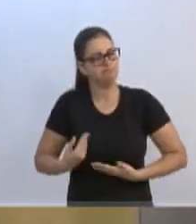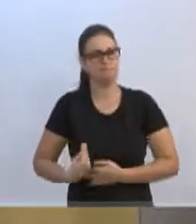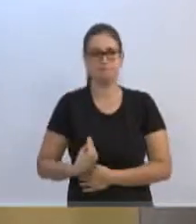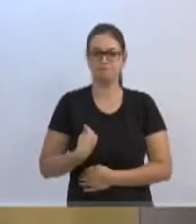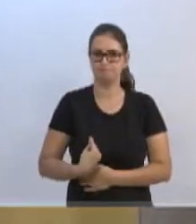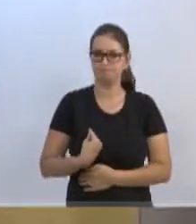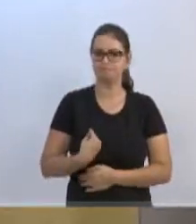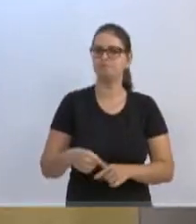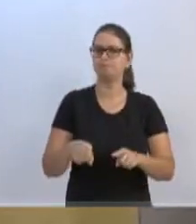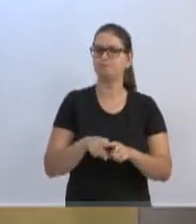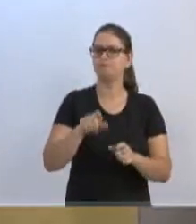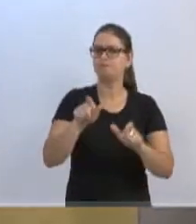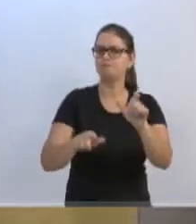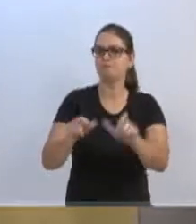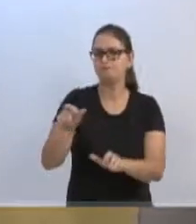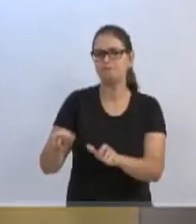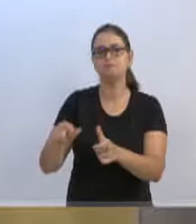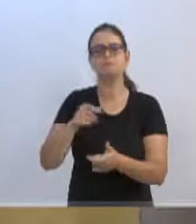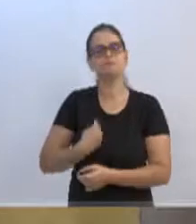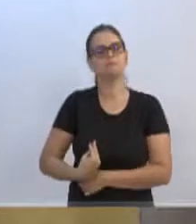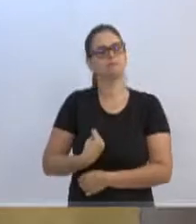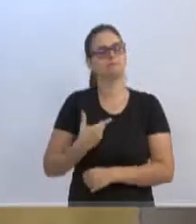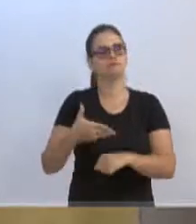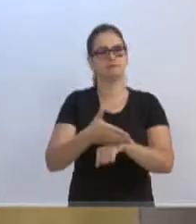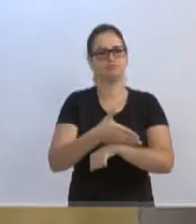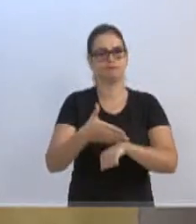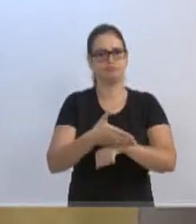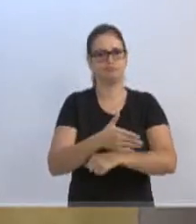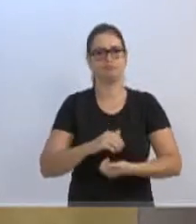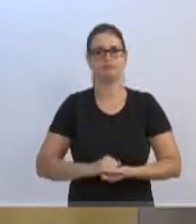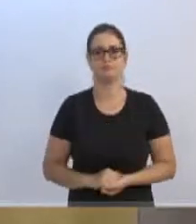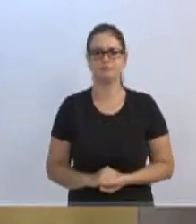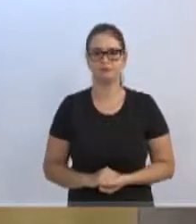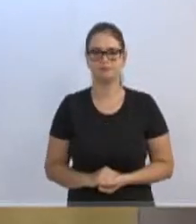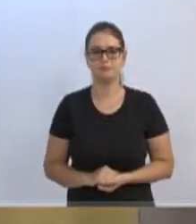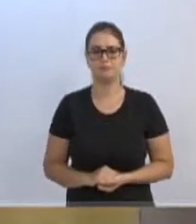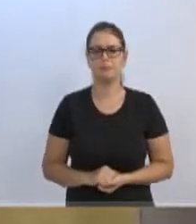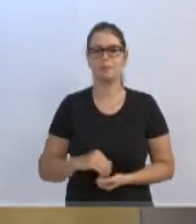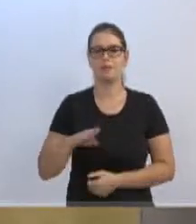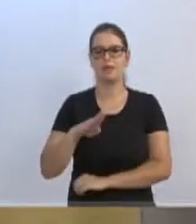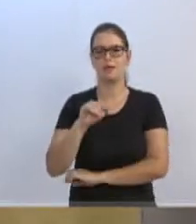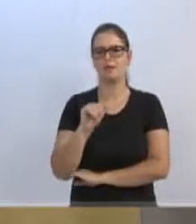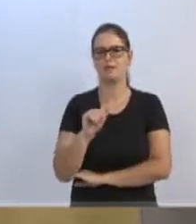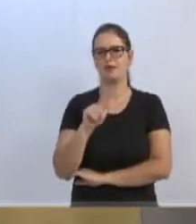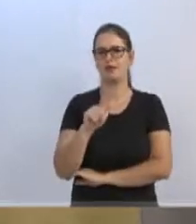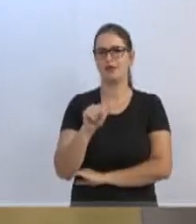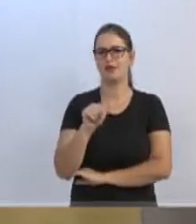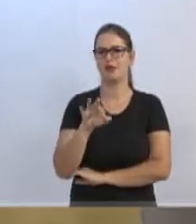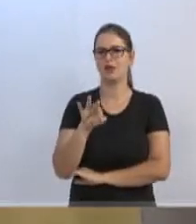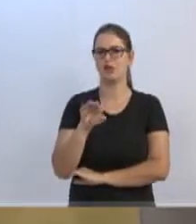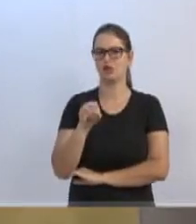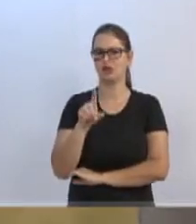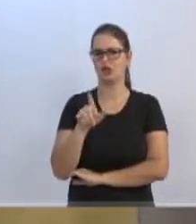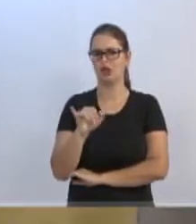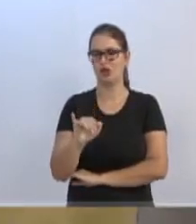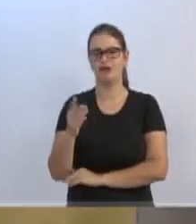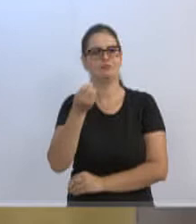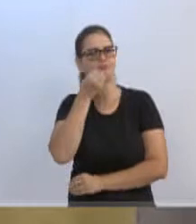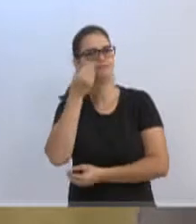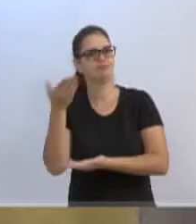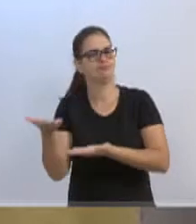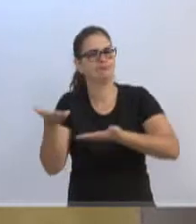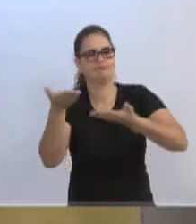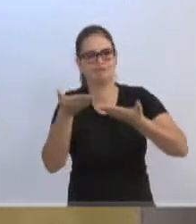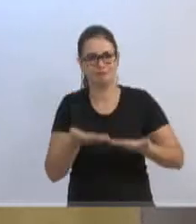Schultz e o Enio Luiz Bagatoli, é isso? O Bagatoli, da Ampe, seja bem-vindo a estas